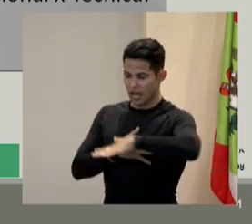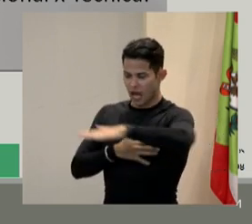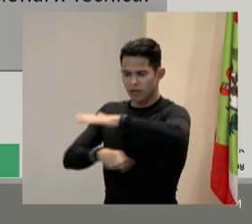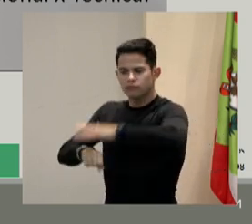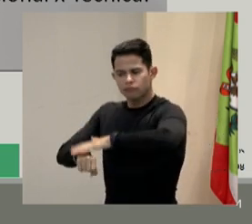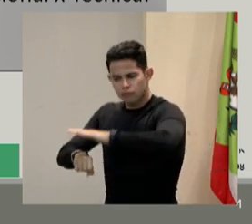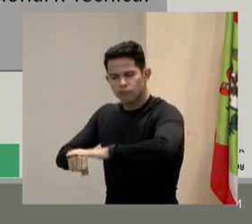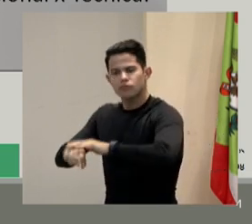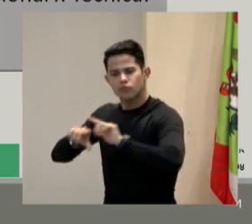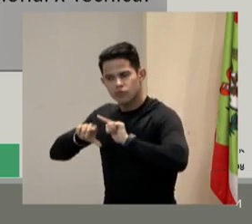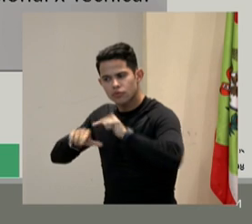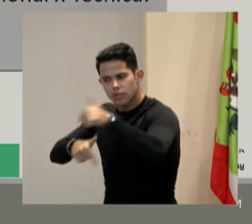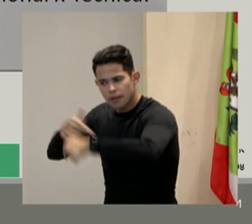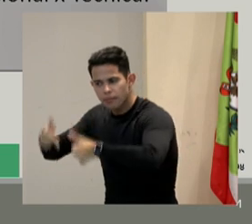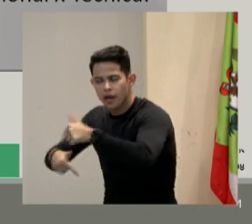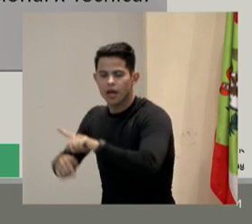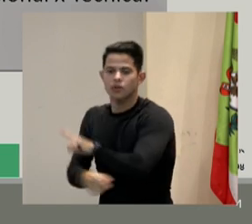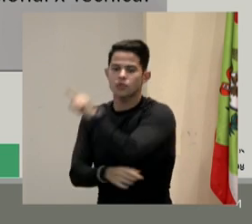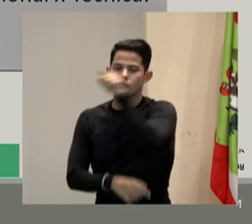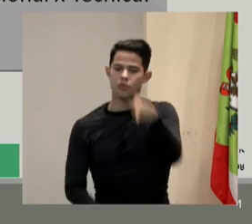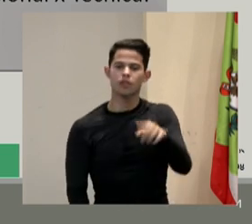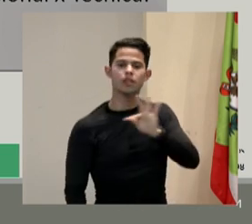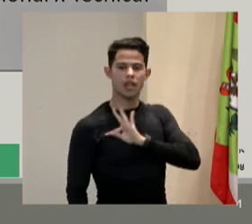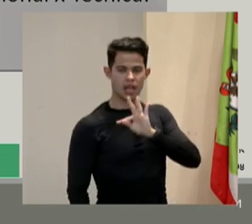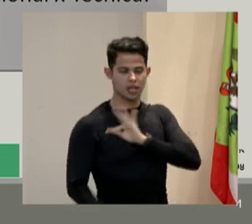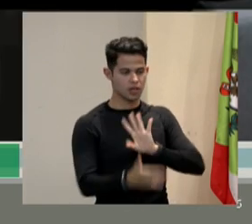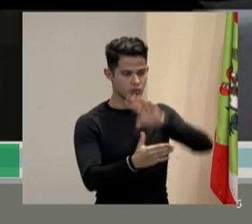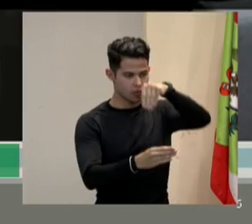técnica na realidade da empresa.